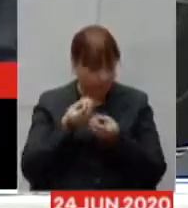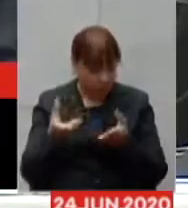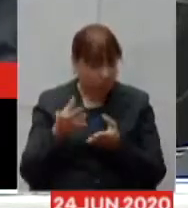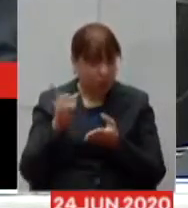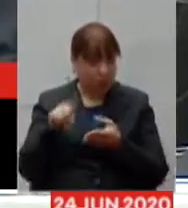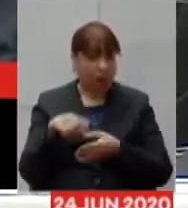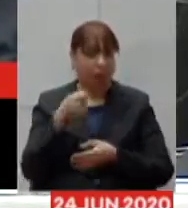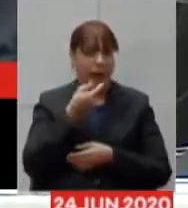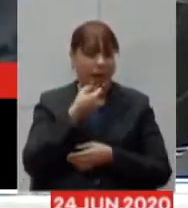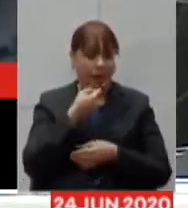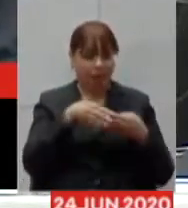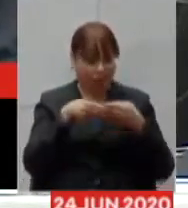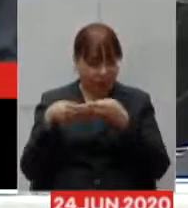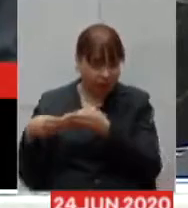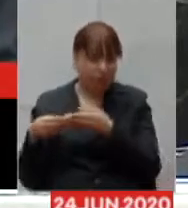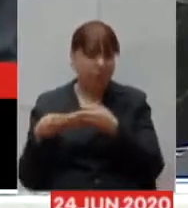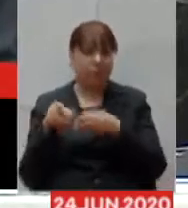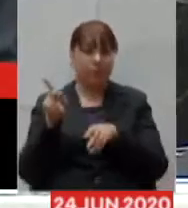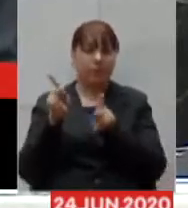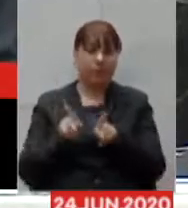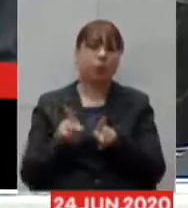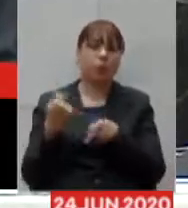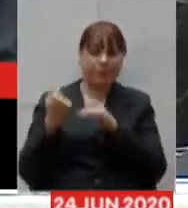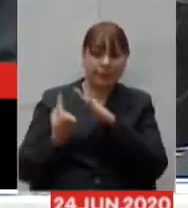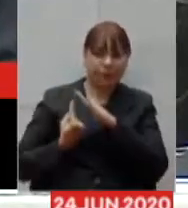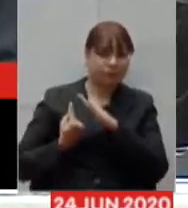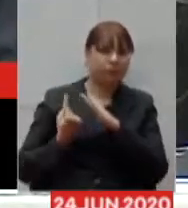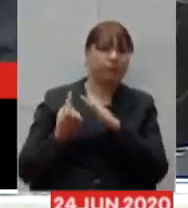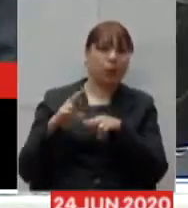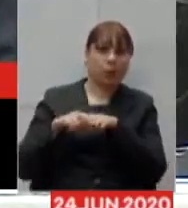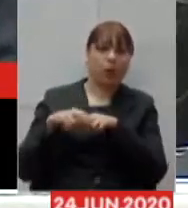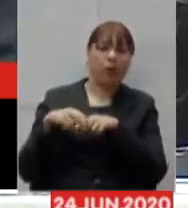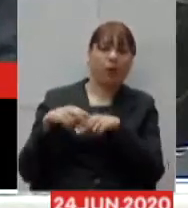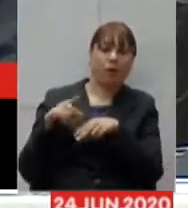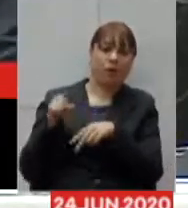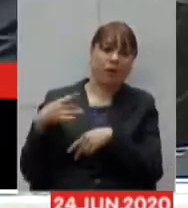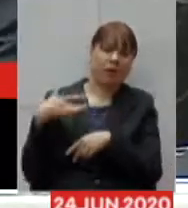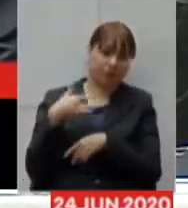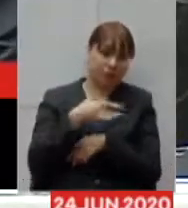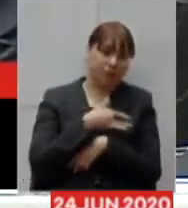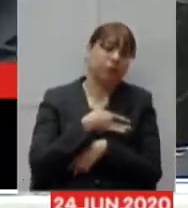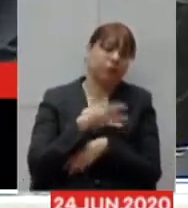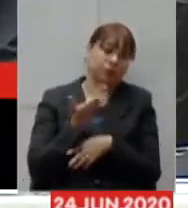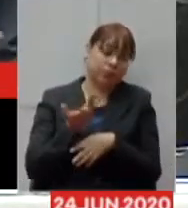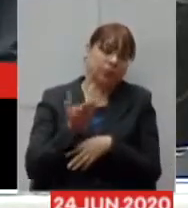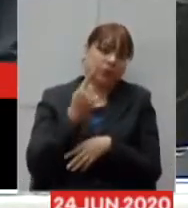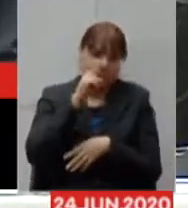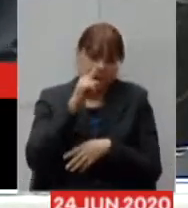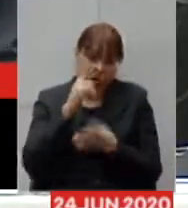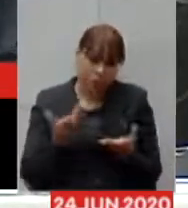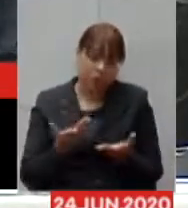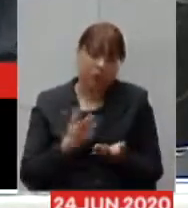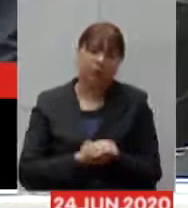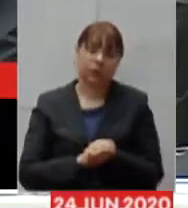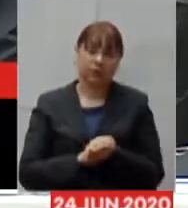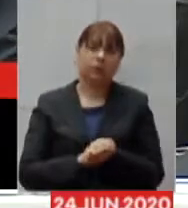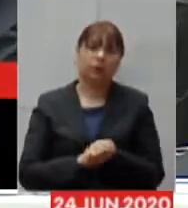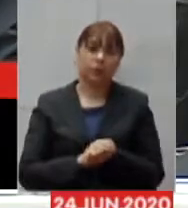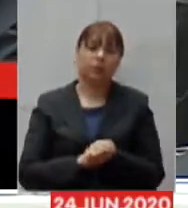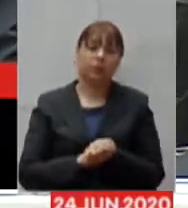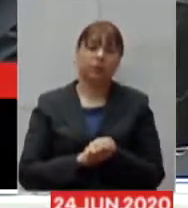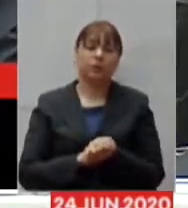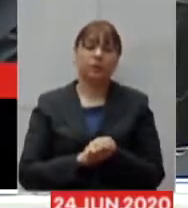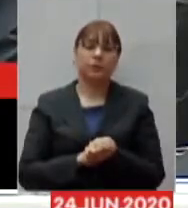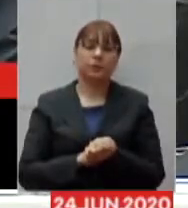gente vem ampliando isso mas a cada ampliação a gente vai e prepara uma próxima porque isso envolve toda